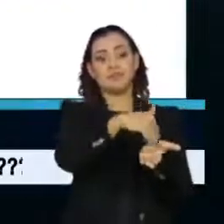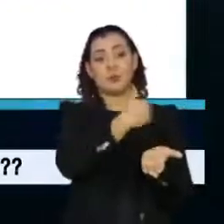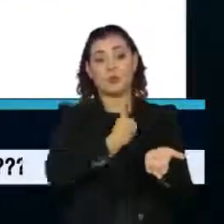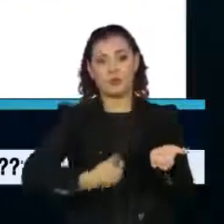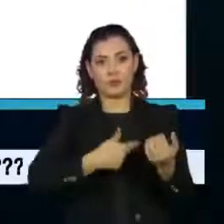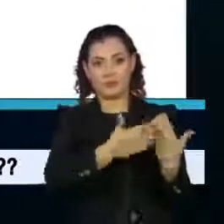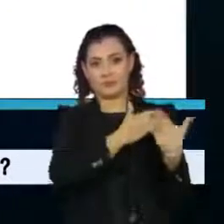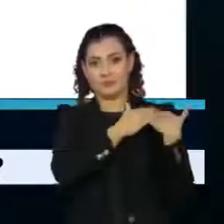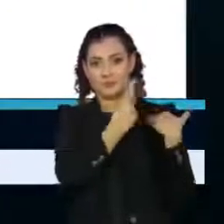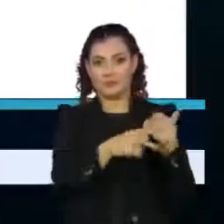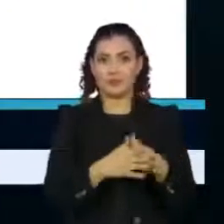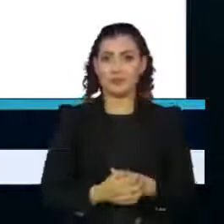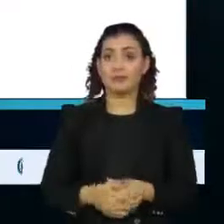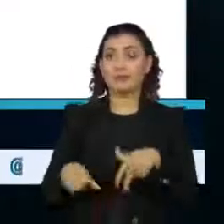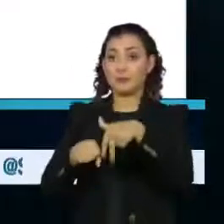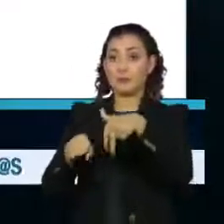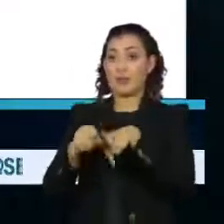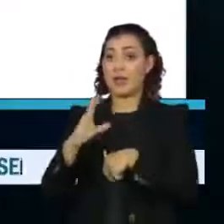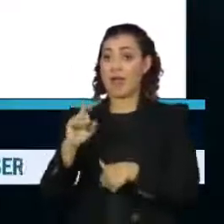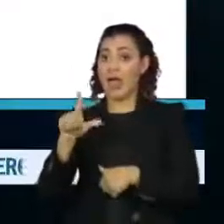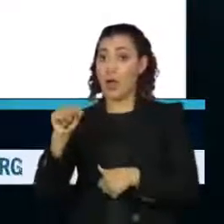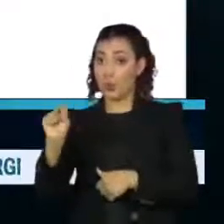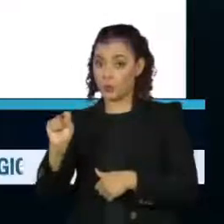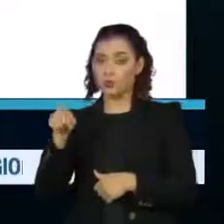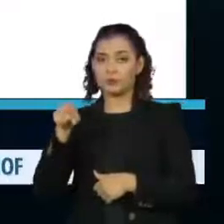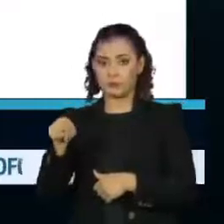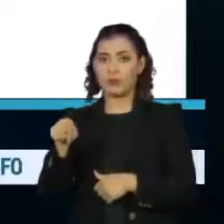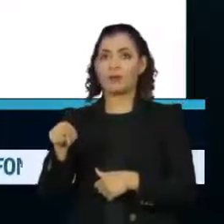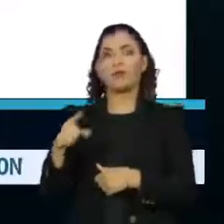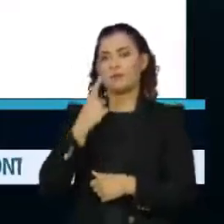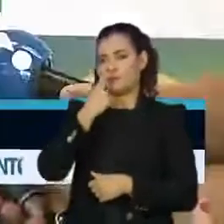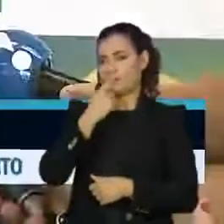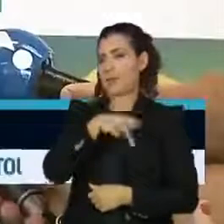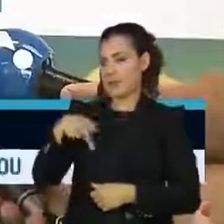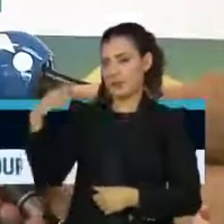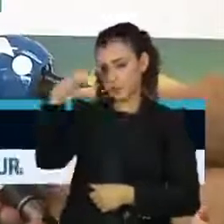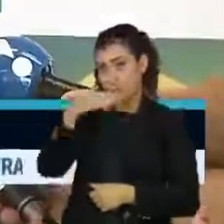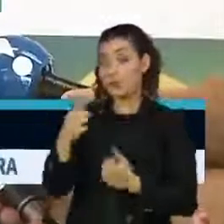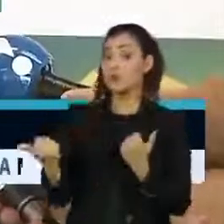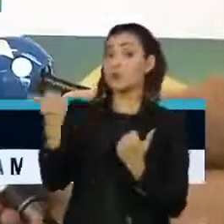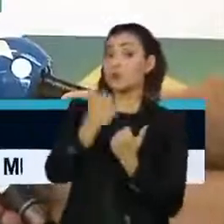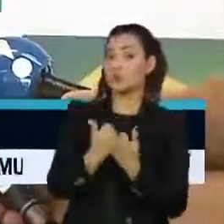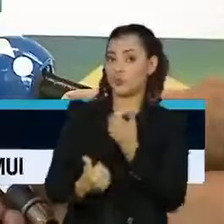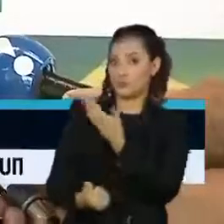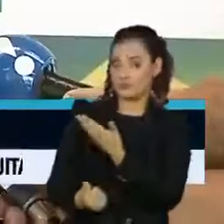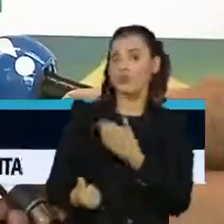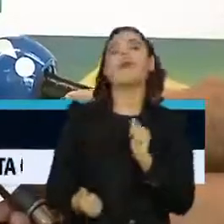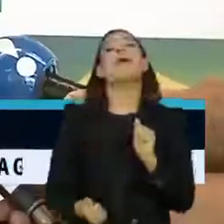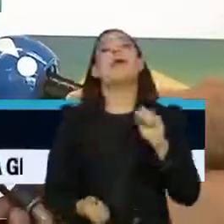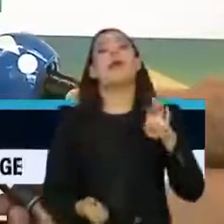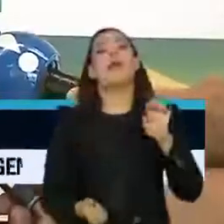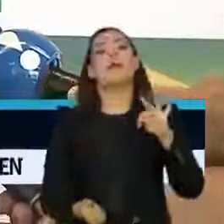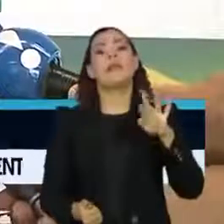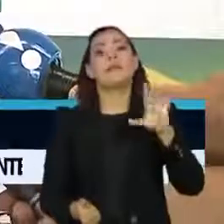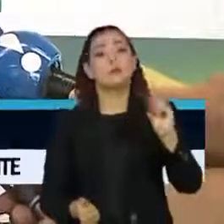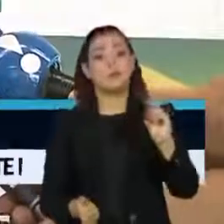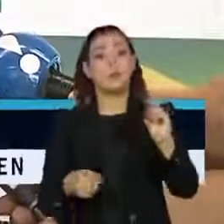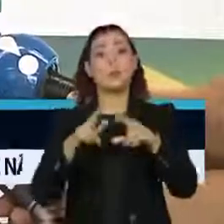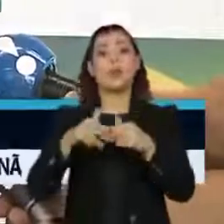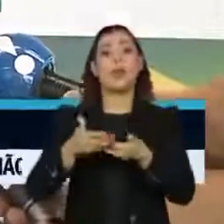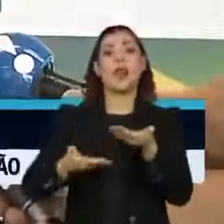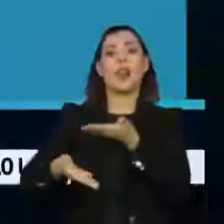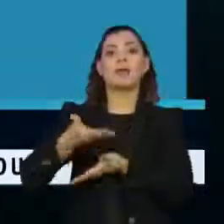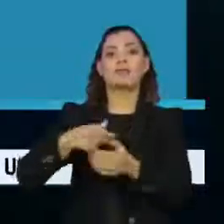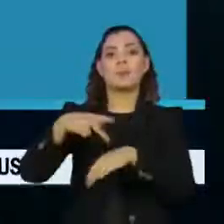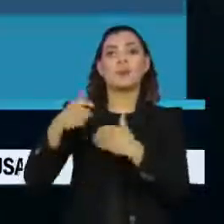Governo. Já o diplomata Carlos Alberto França, nome próximo de Bolsonaro, substituiu o desgastado Ernesto Araújo nas relações